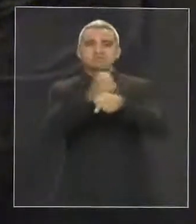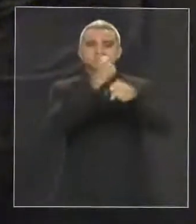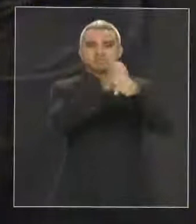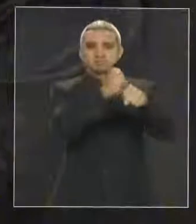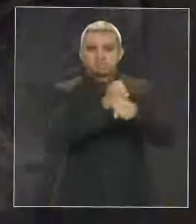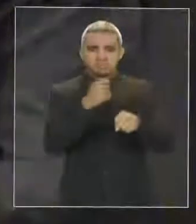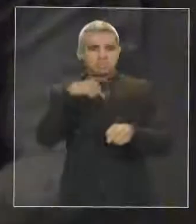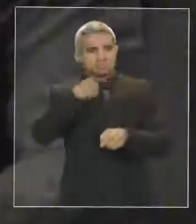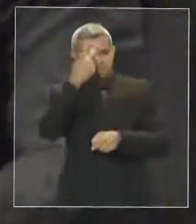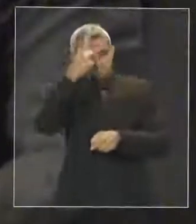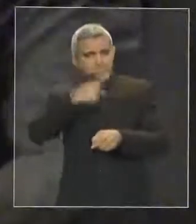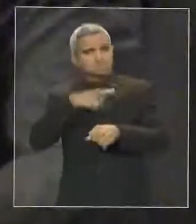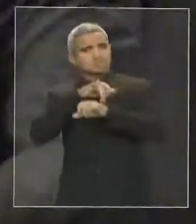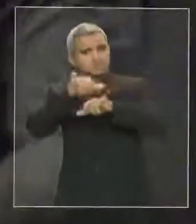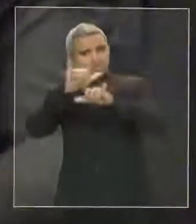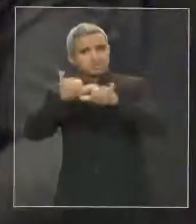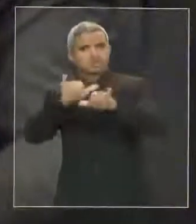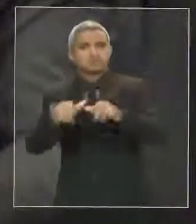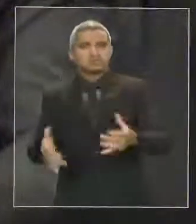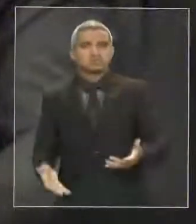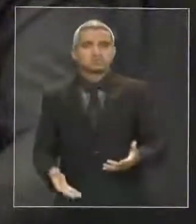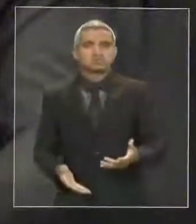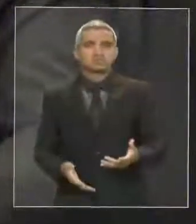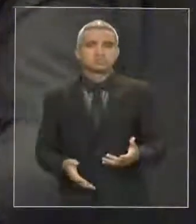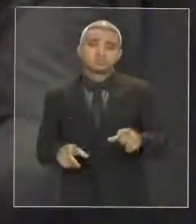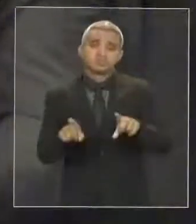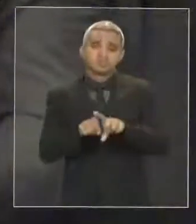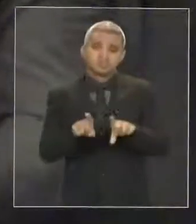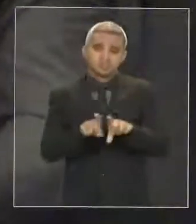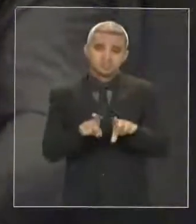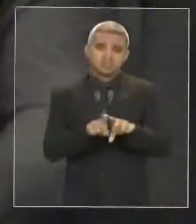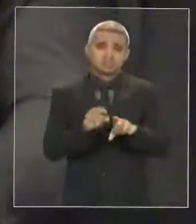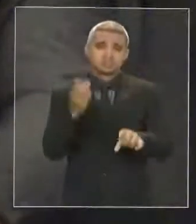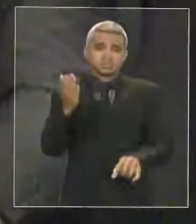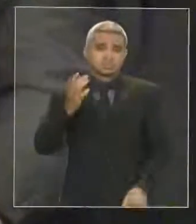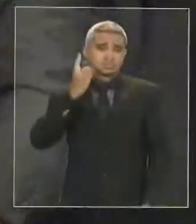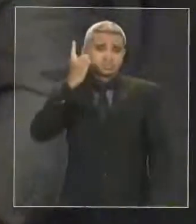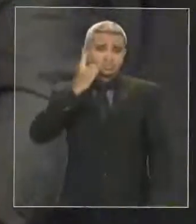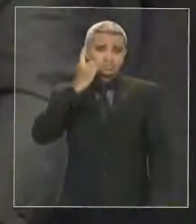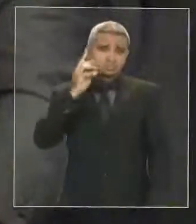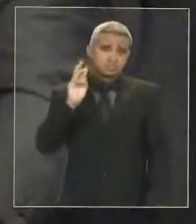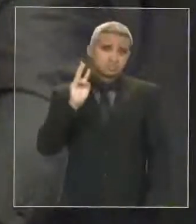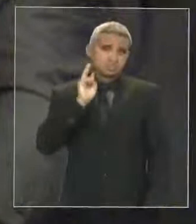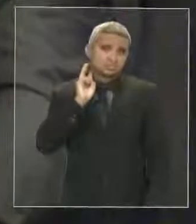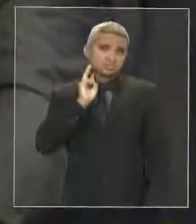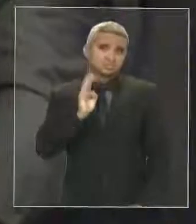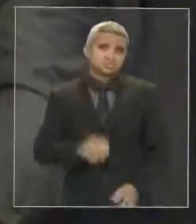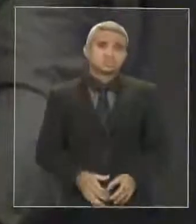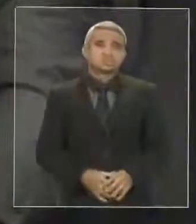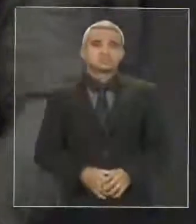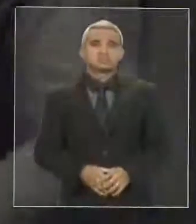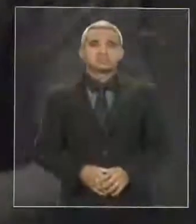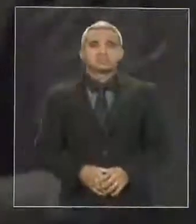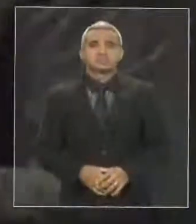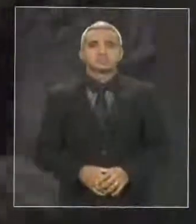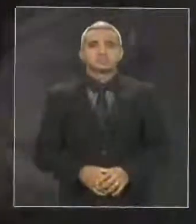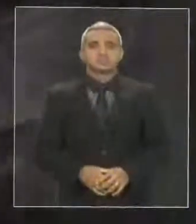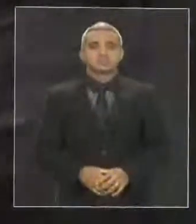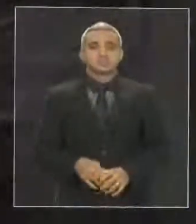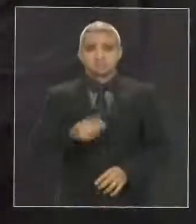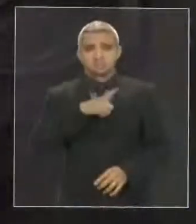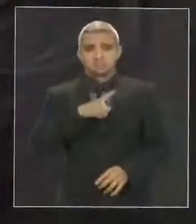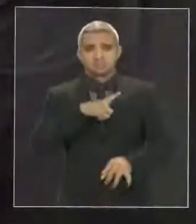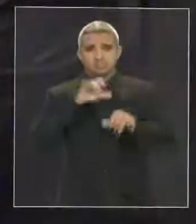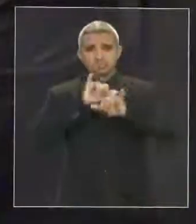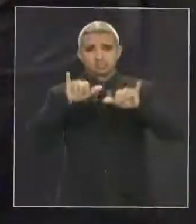também, deputado Elio, nesse sentido, dizer que, além da propaganda do governo que fala